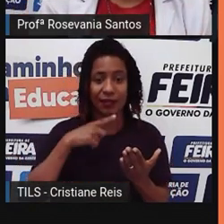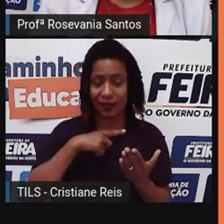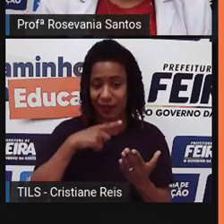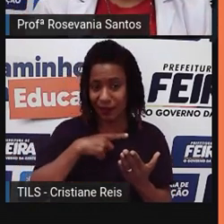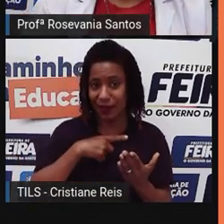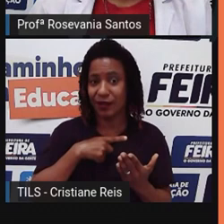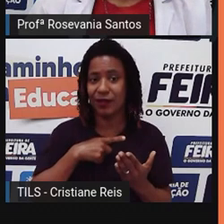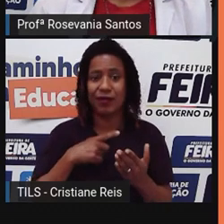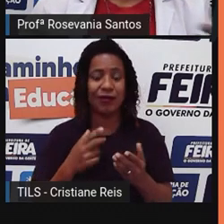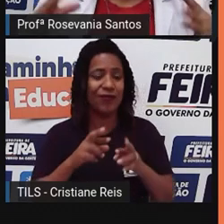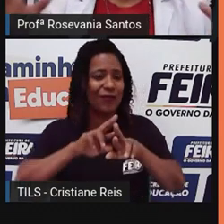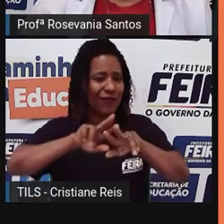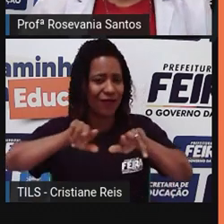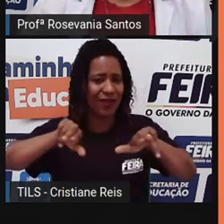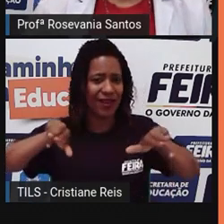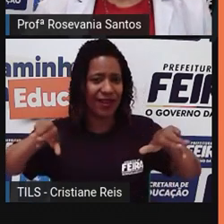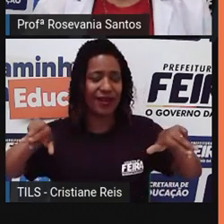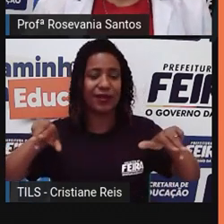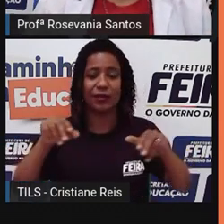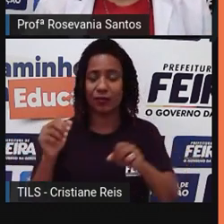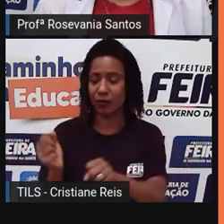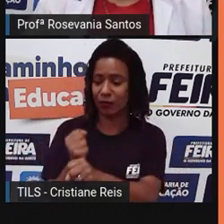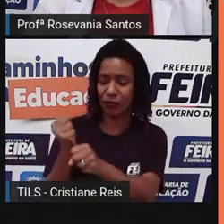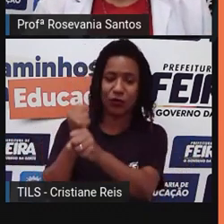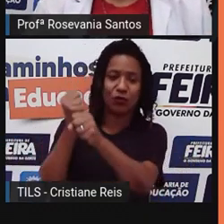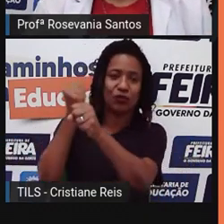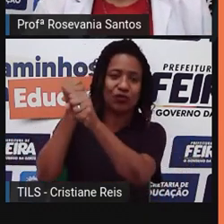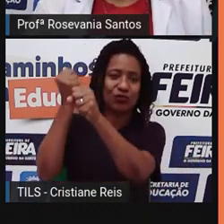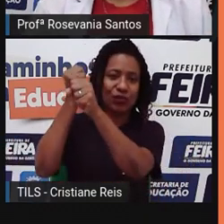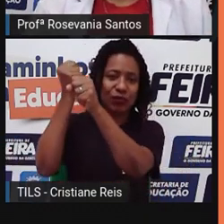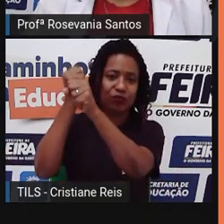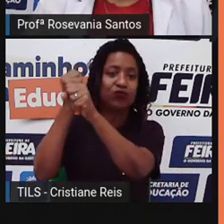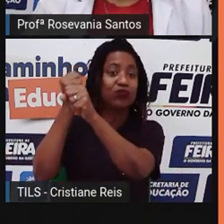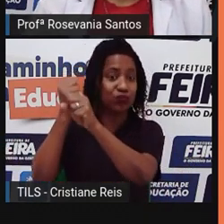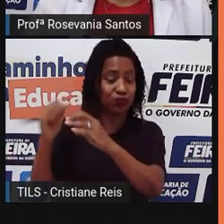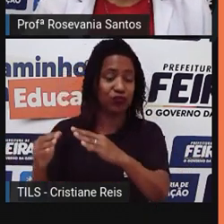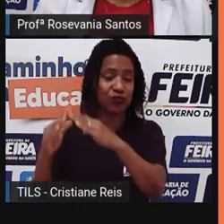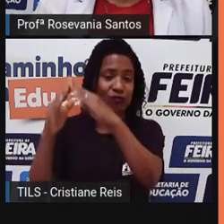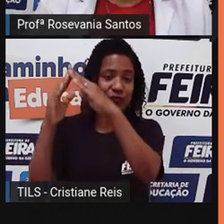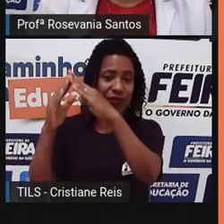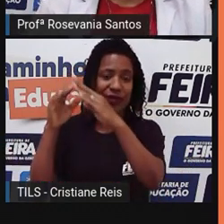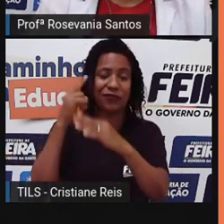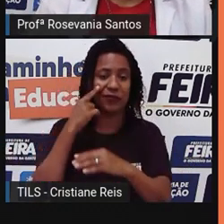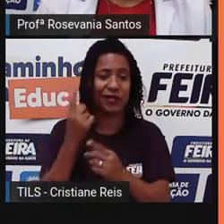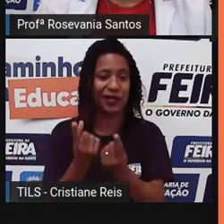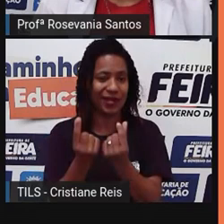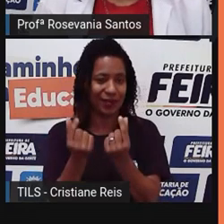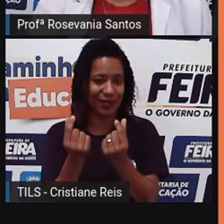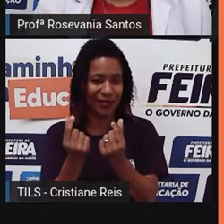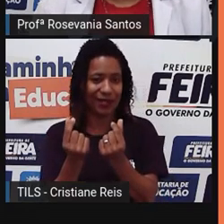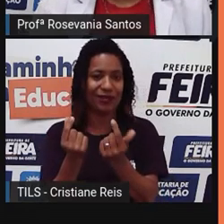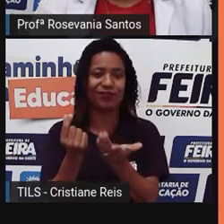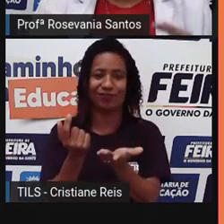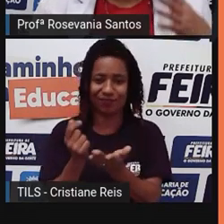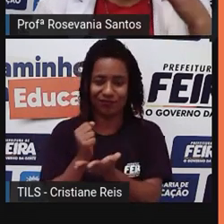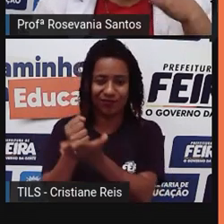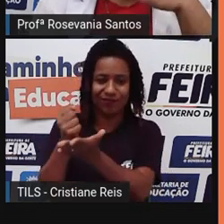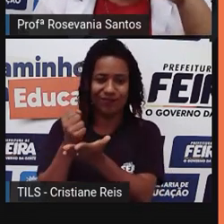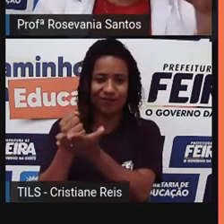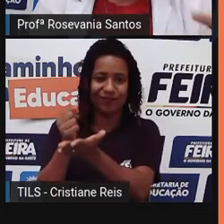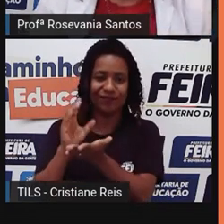investimento em tudo, até numa grande obra, você vai perceber ali o capital financeiro. hoje em dia, essas grandes, essas super,